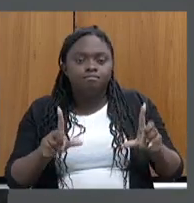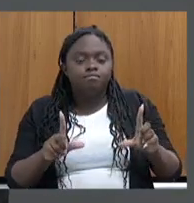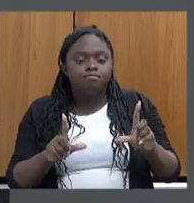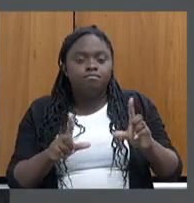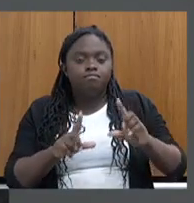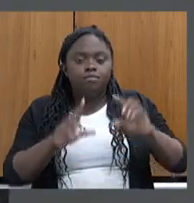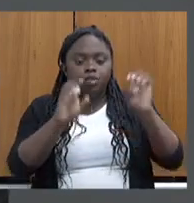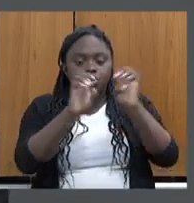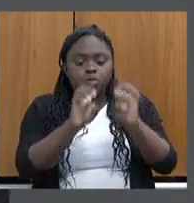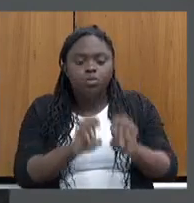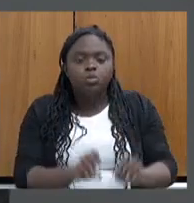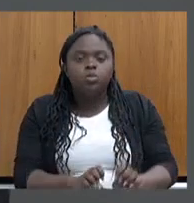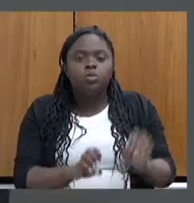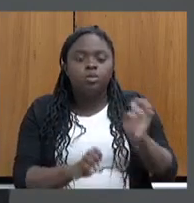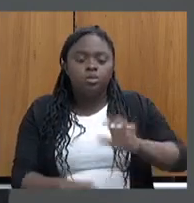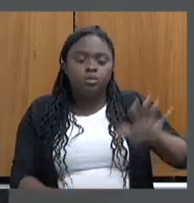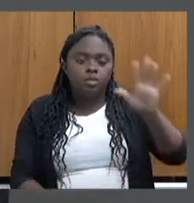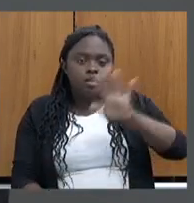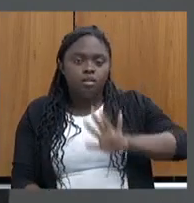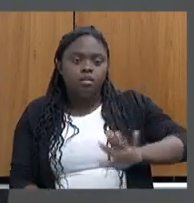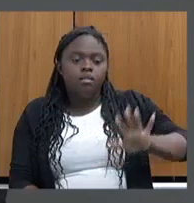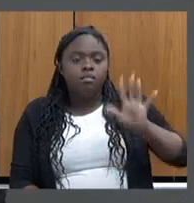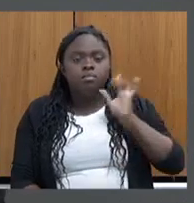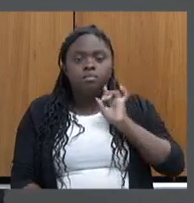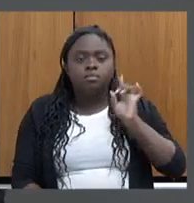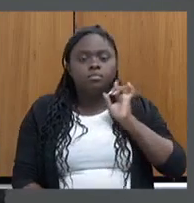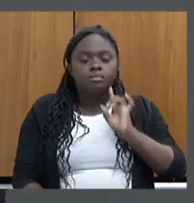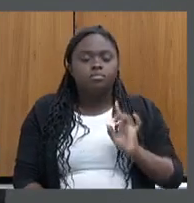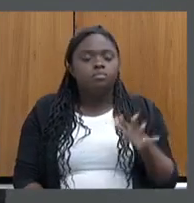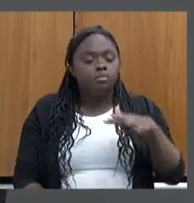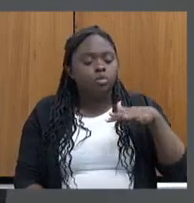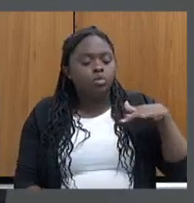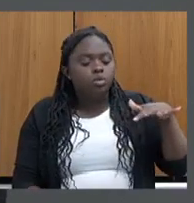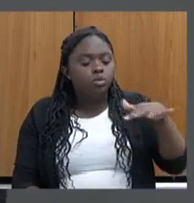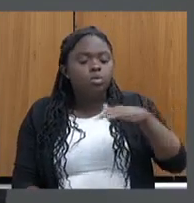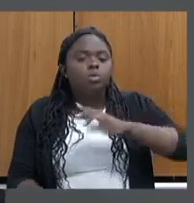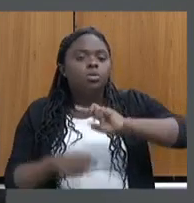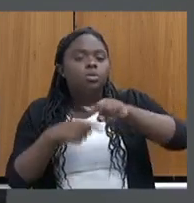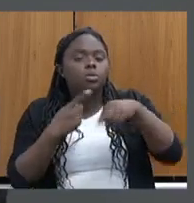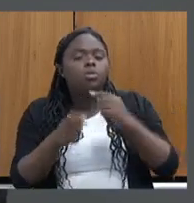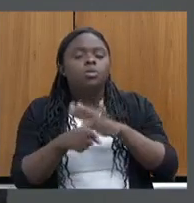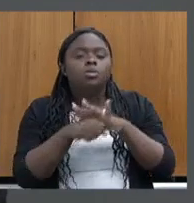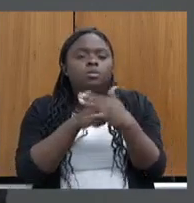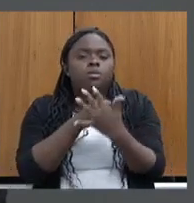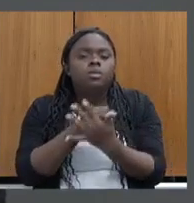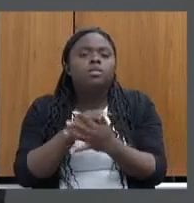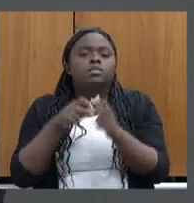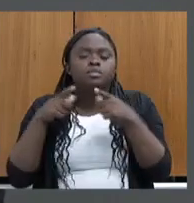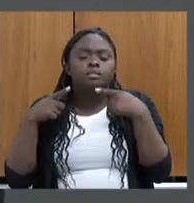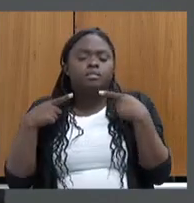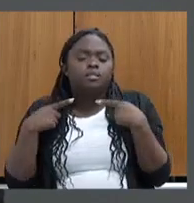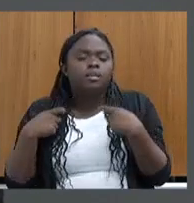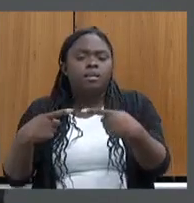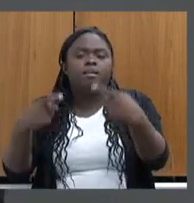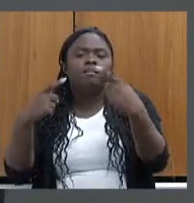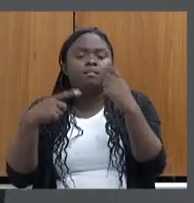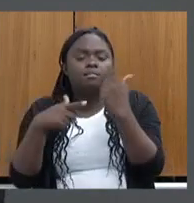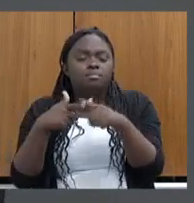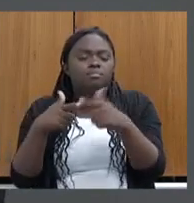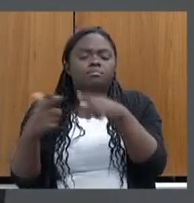estruturação do Estado como um todo, depois, Covid, crise mundial, guerra, enfim.